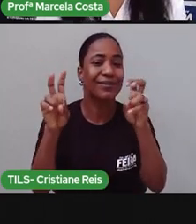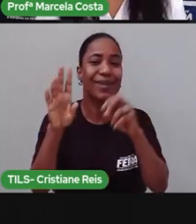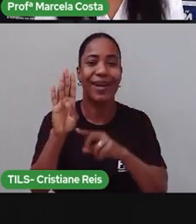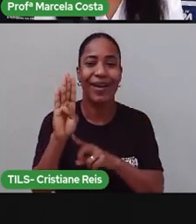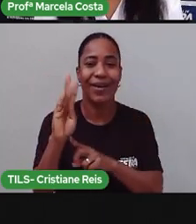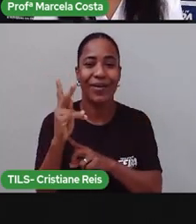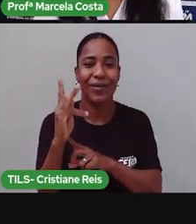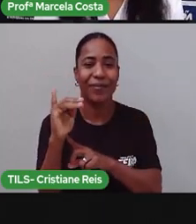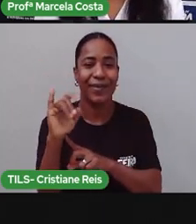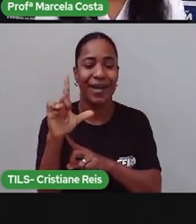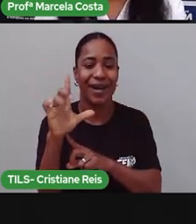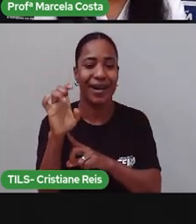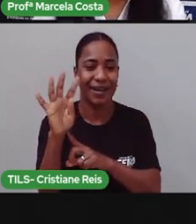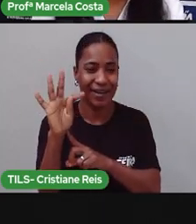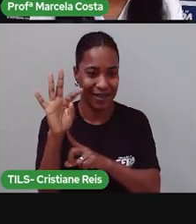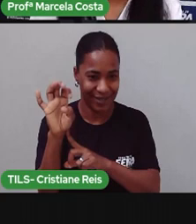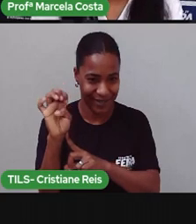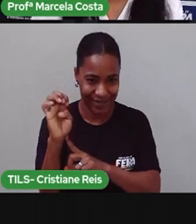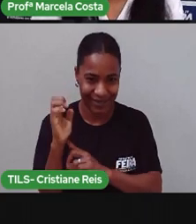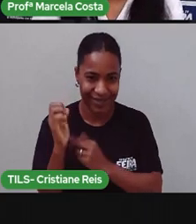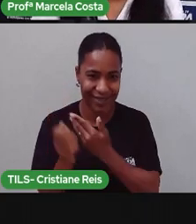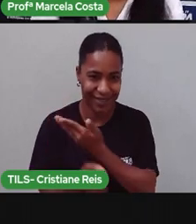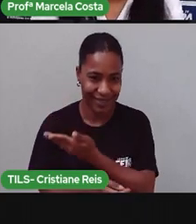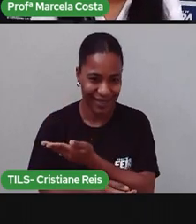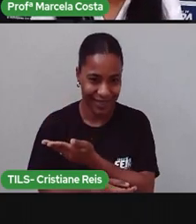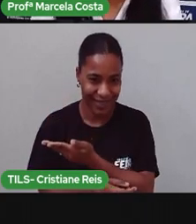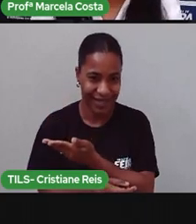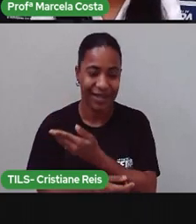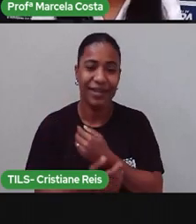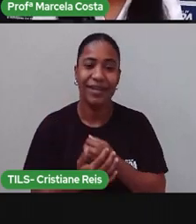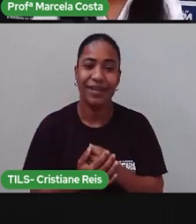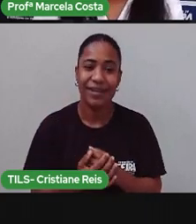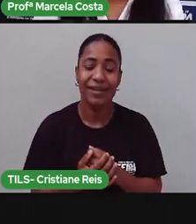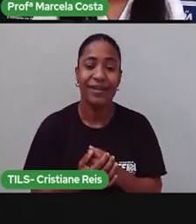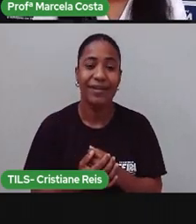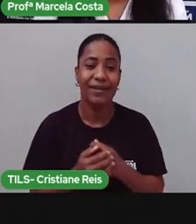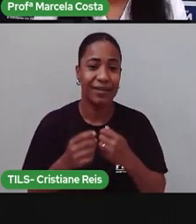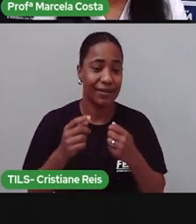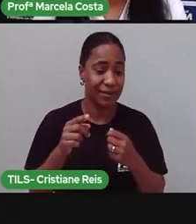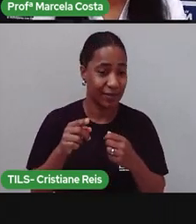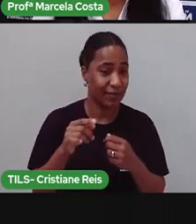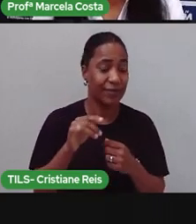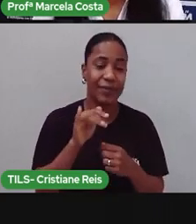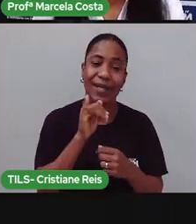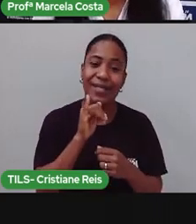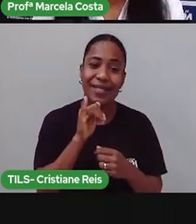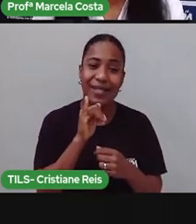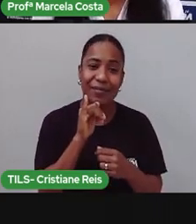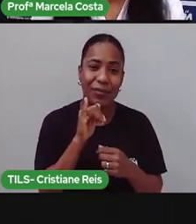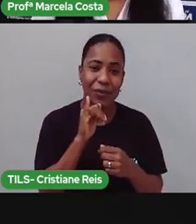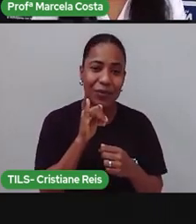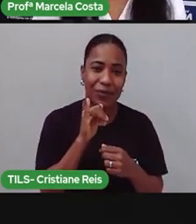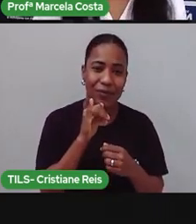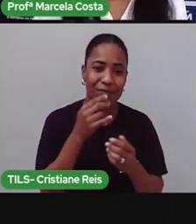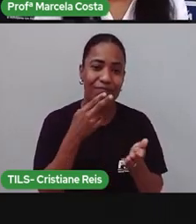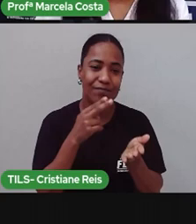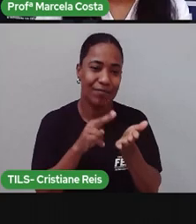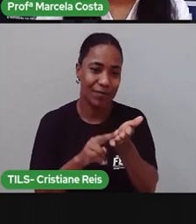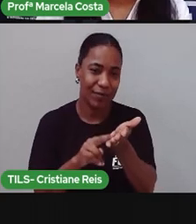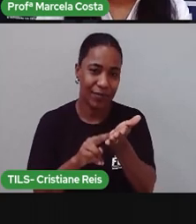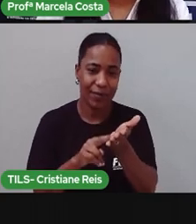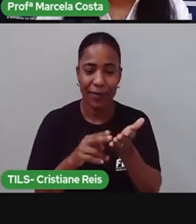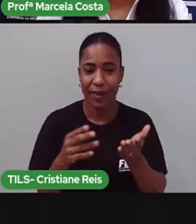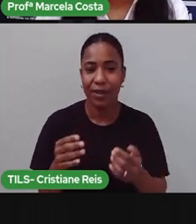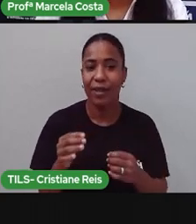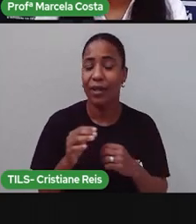Vou ler um exemplo de um bilhete para você. Que diz assim, Edu, não posso